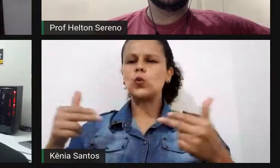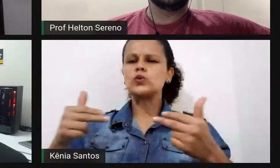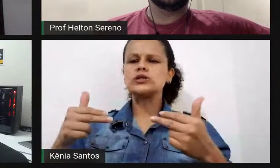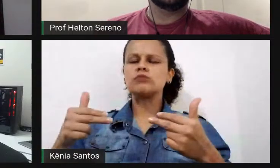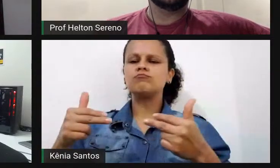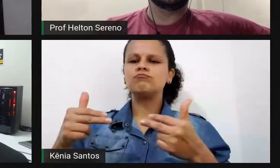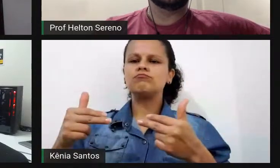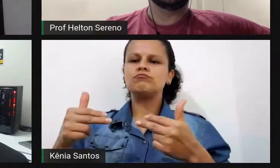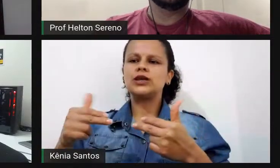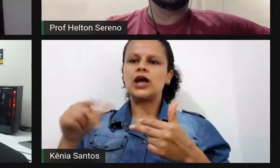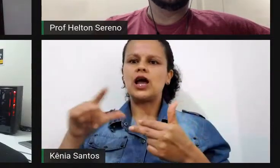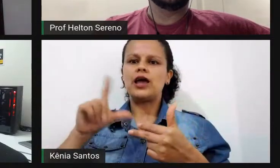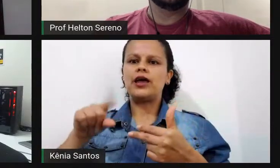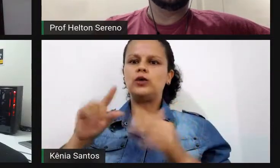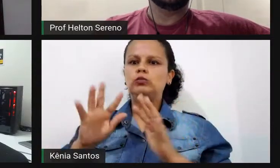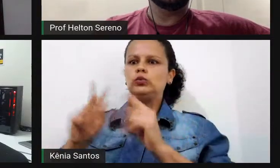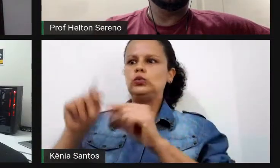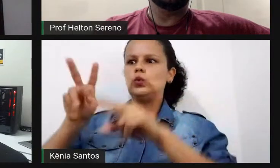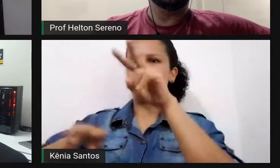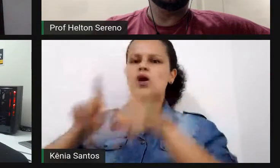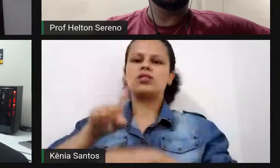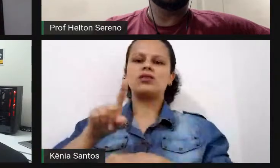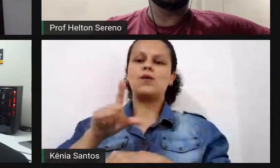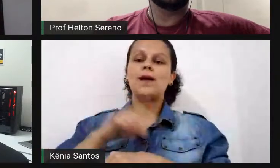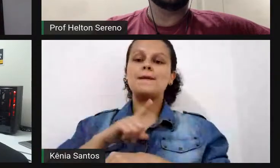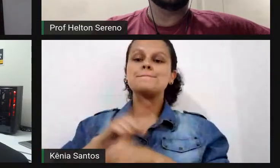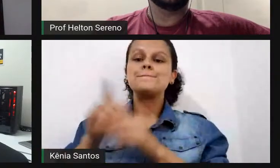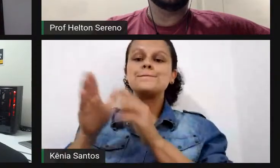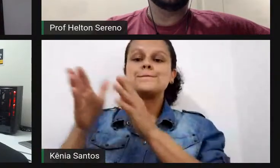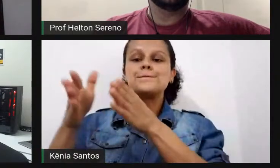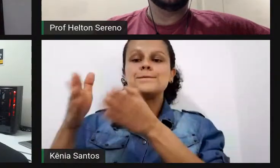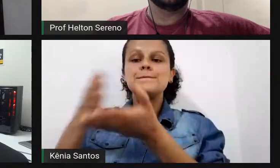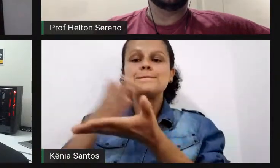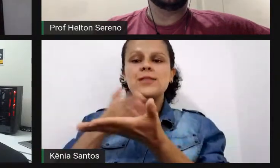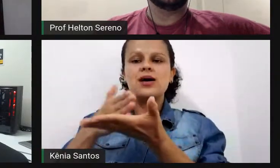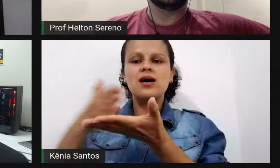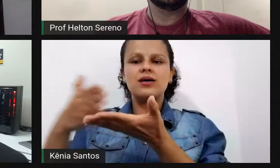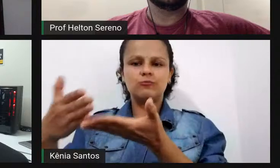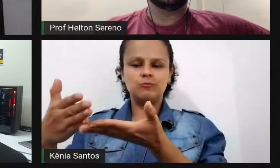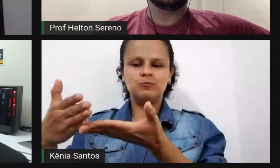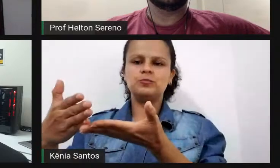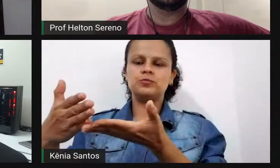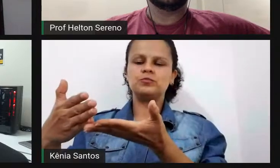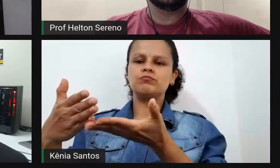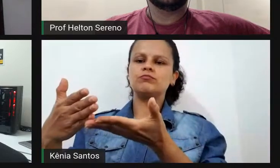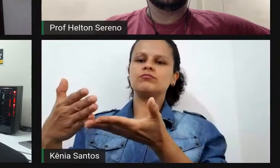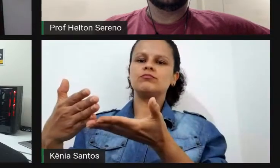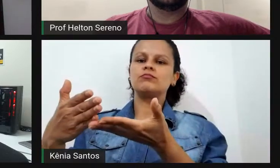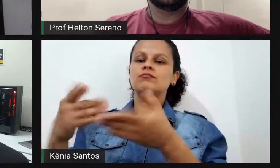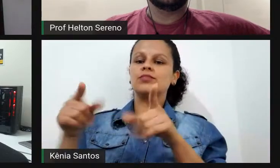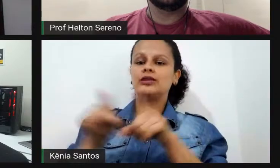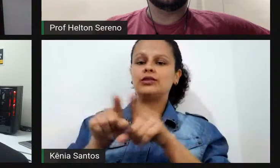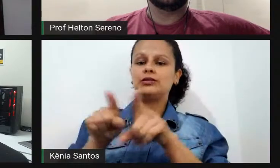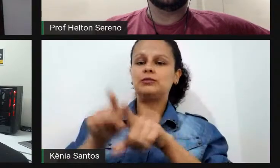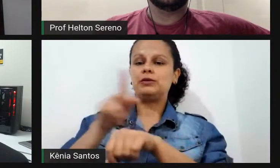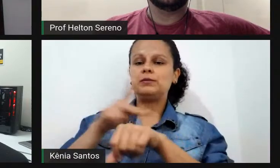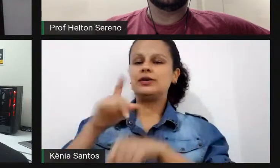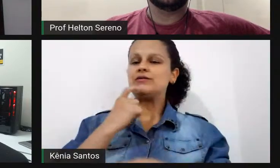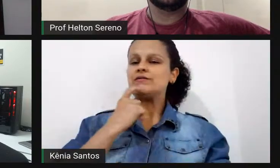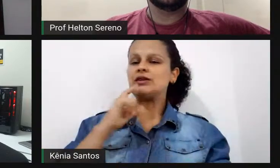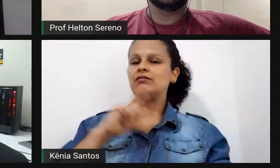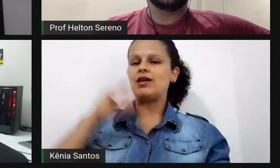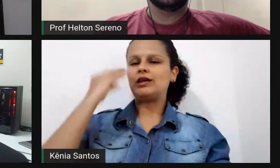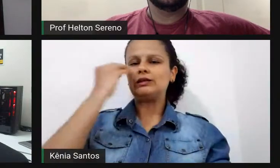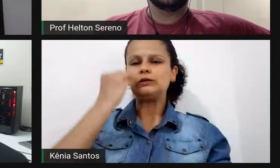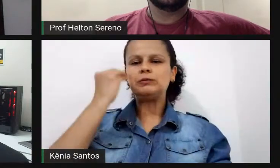E aí ele complementa que depois que, além disso, a experiência finlandesa mostra que